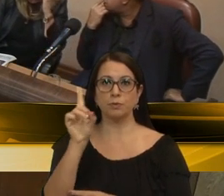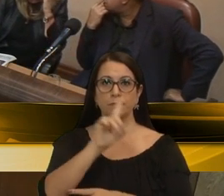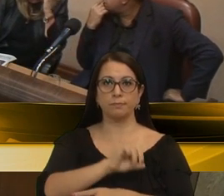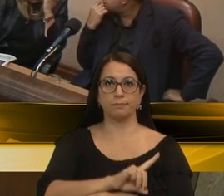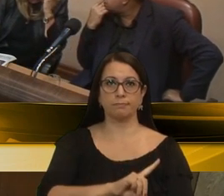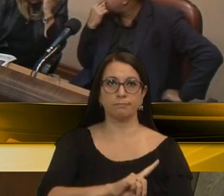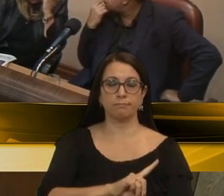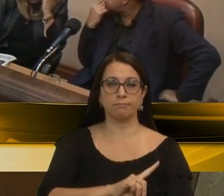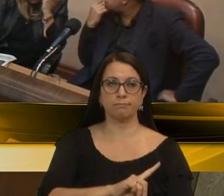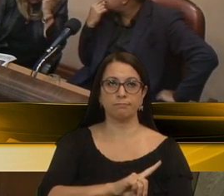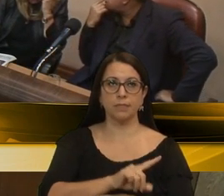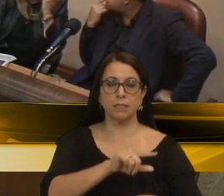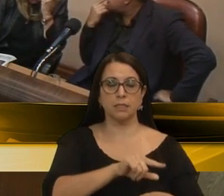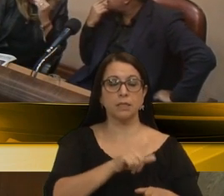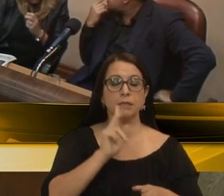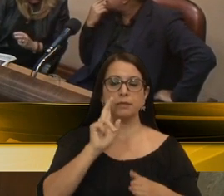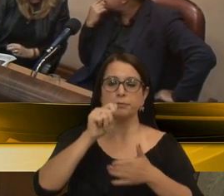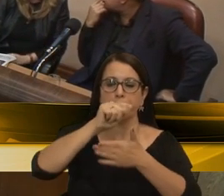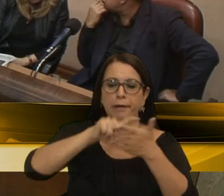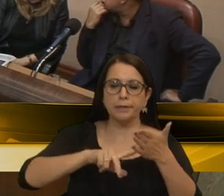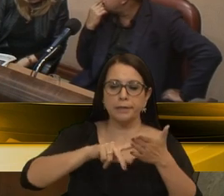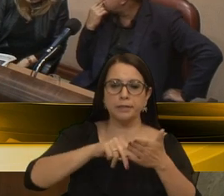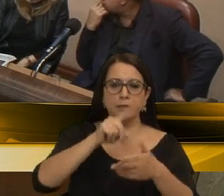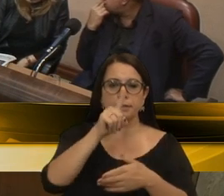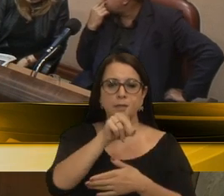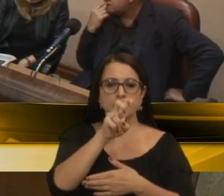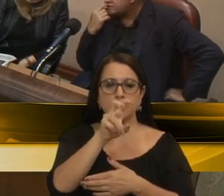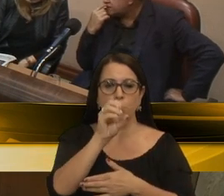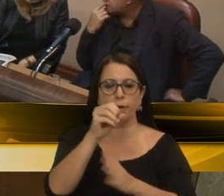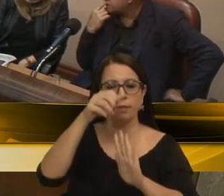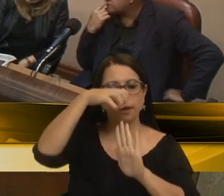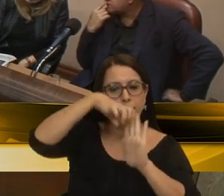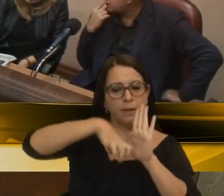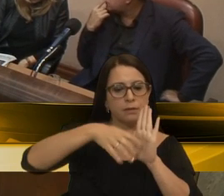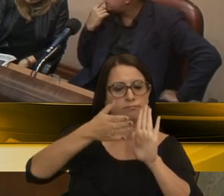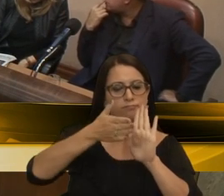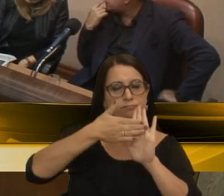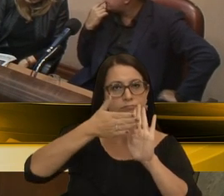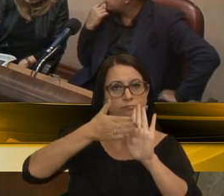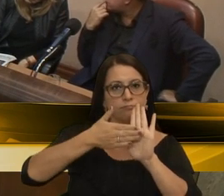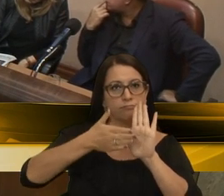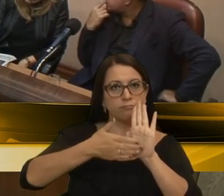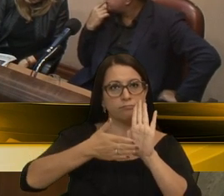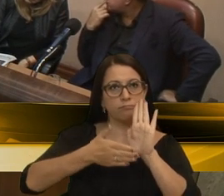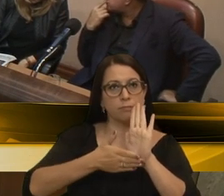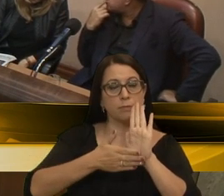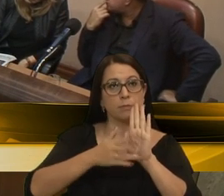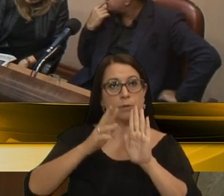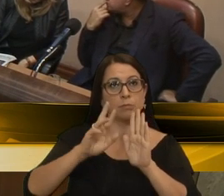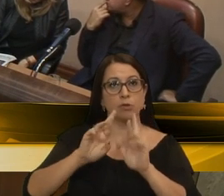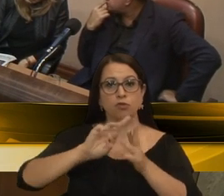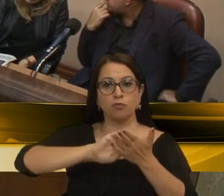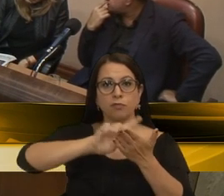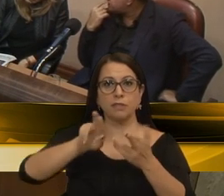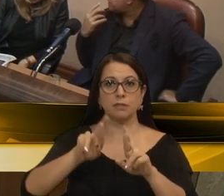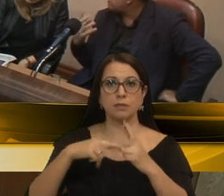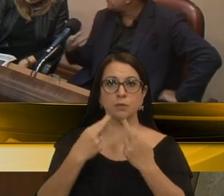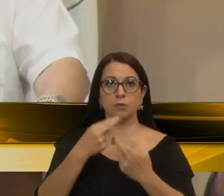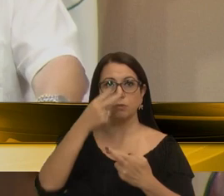sendo analisadas as mais de 150 emendas que foram propostas pelas várias audiências públicas